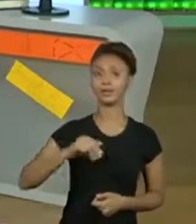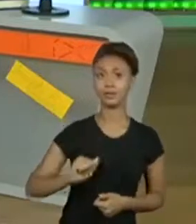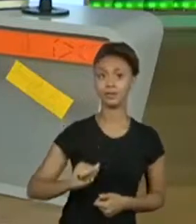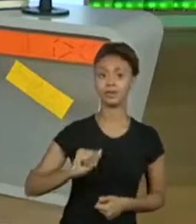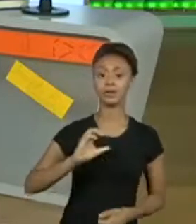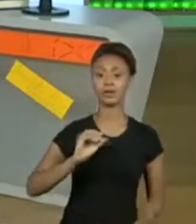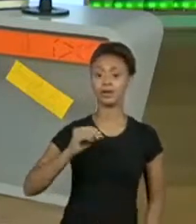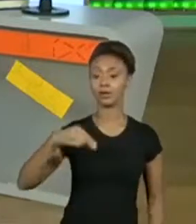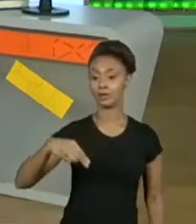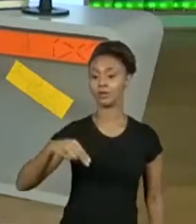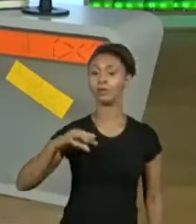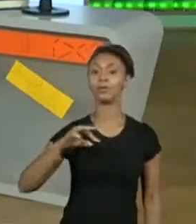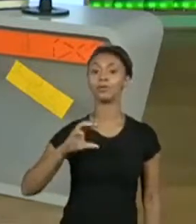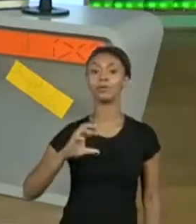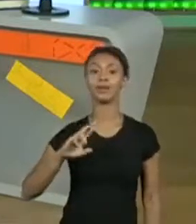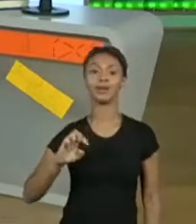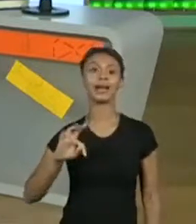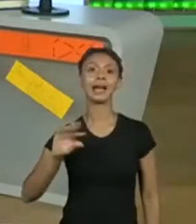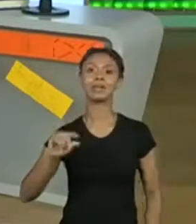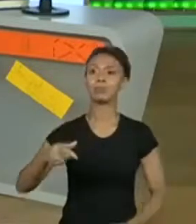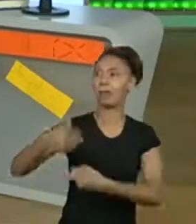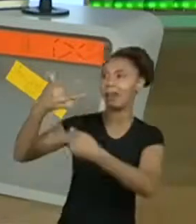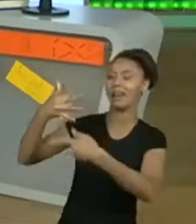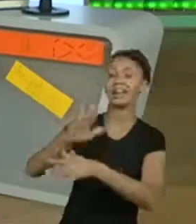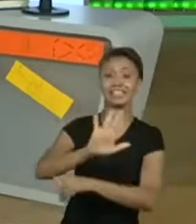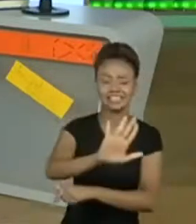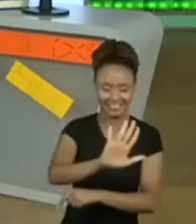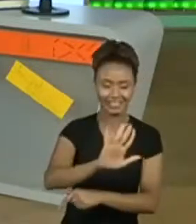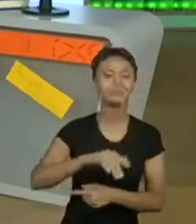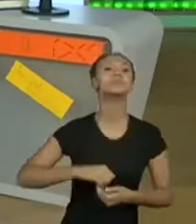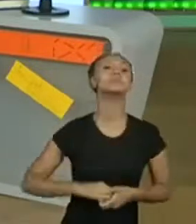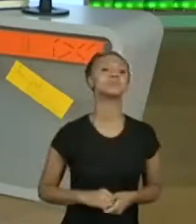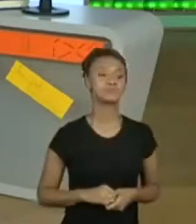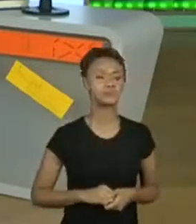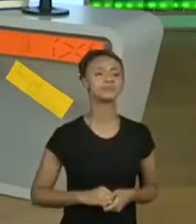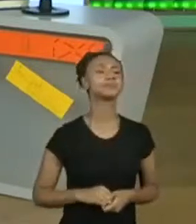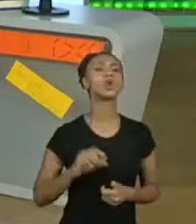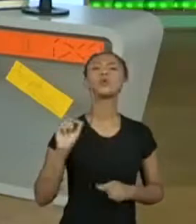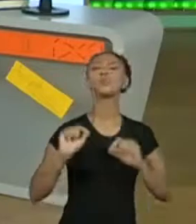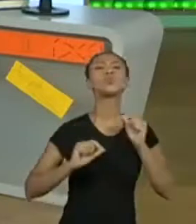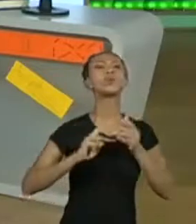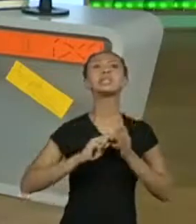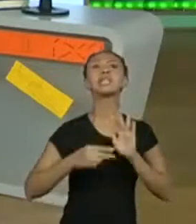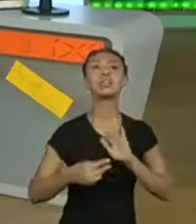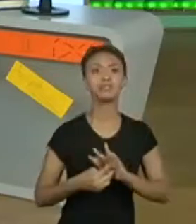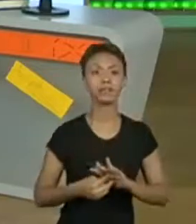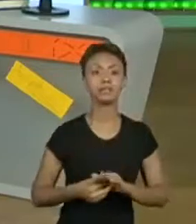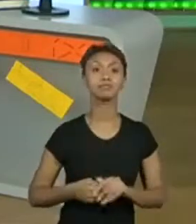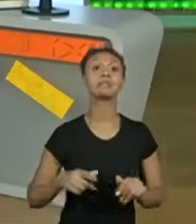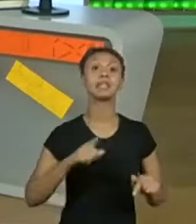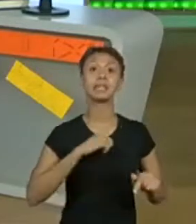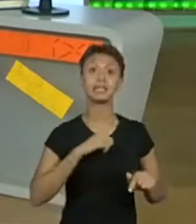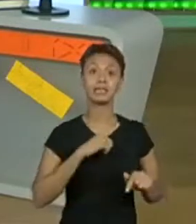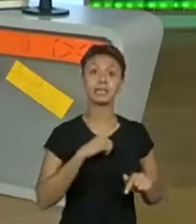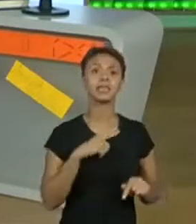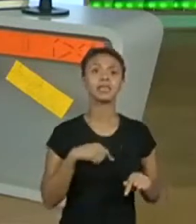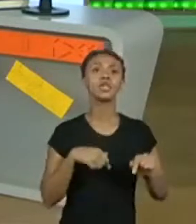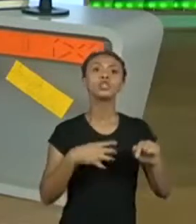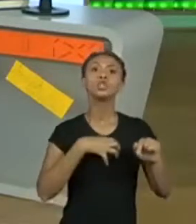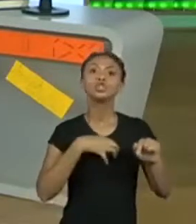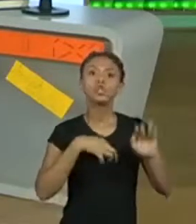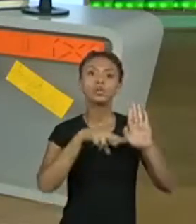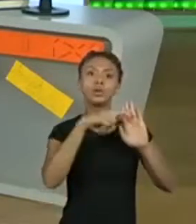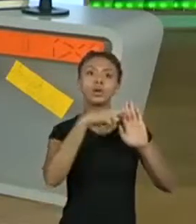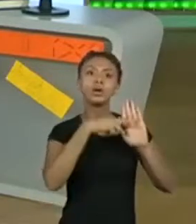começam algumas coisas, legal! Os poemas concretos, eles são aqueles que eles fogem as regras de acordo